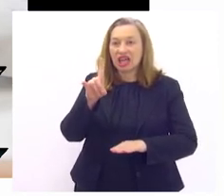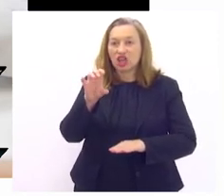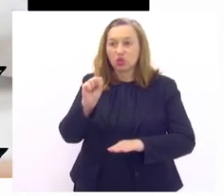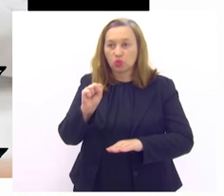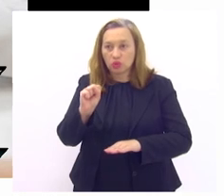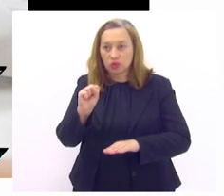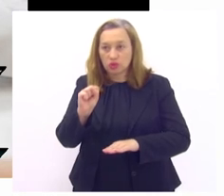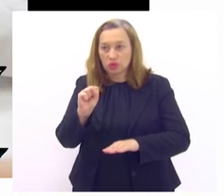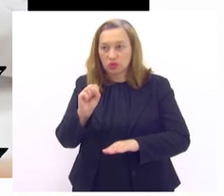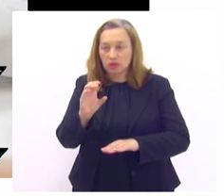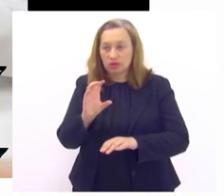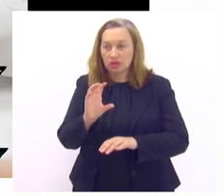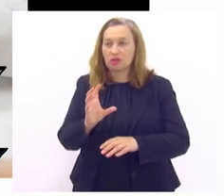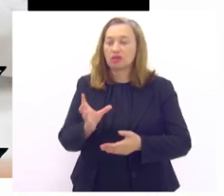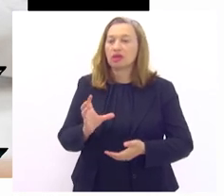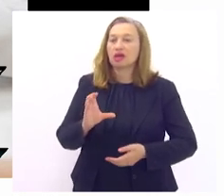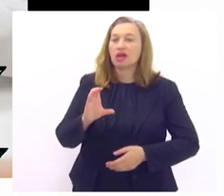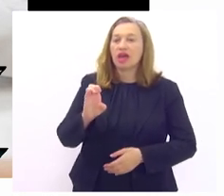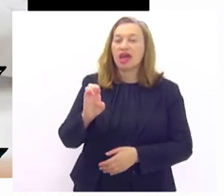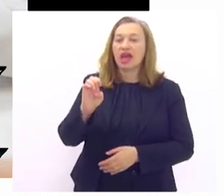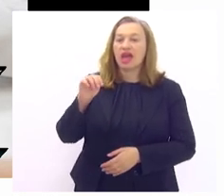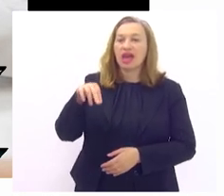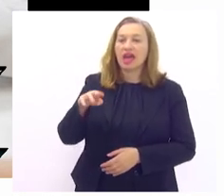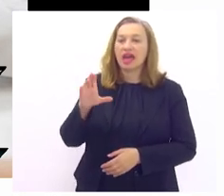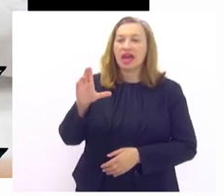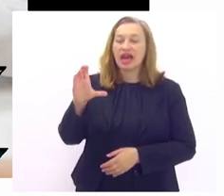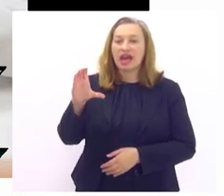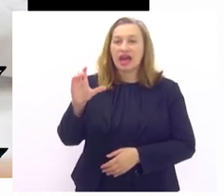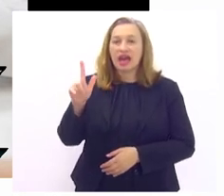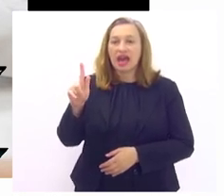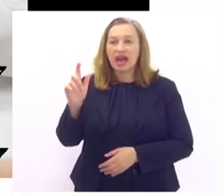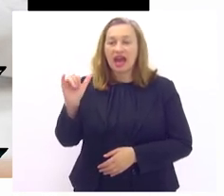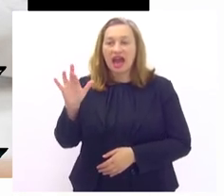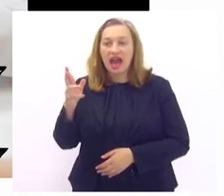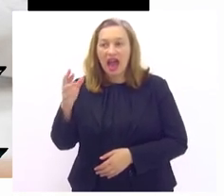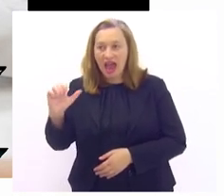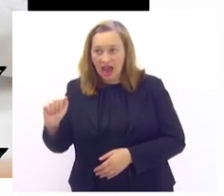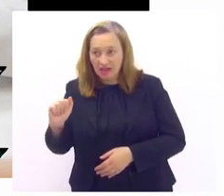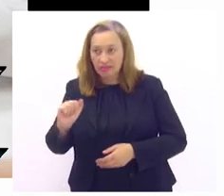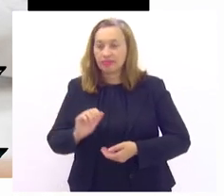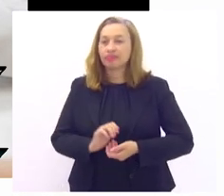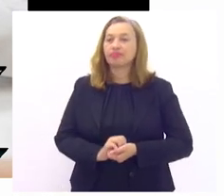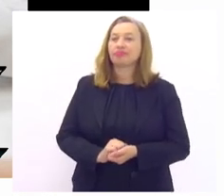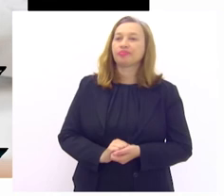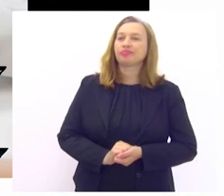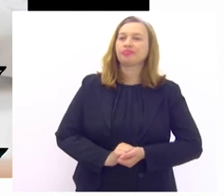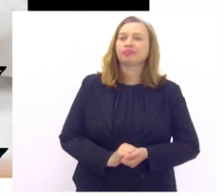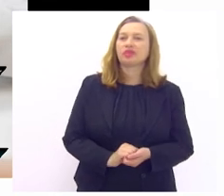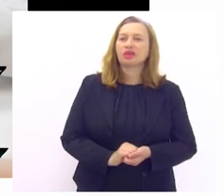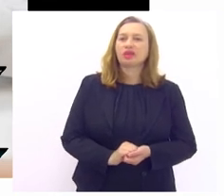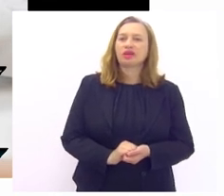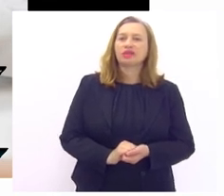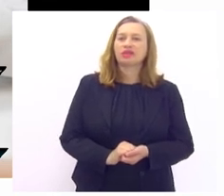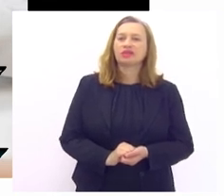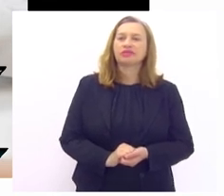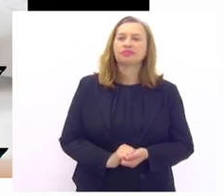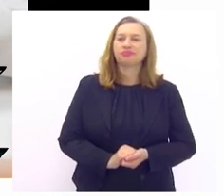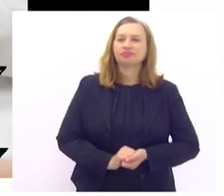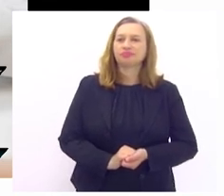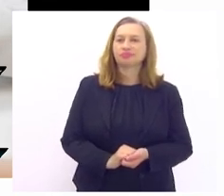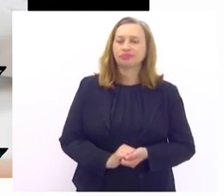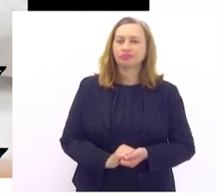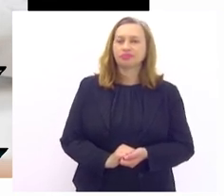passar pode passar dedos em garra dedos sobrepostos aloxvalgos que são os joanetes